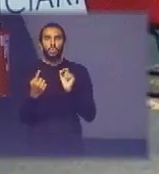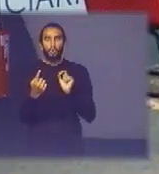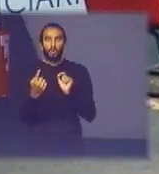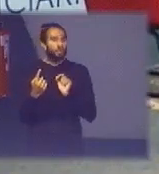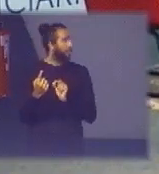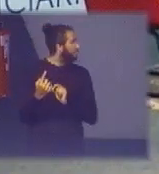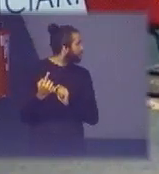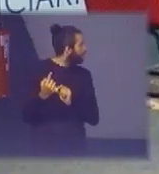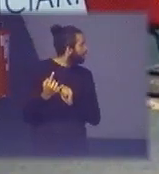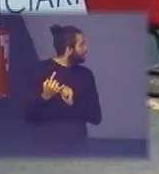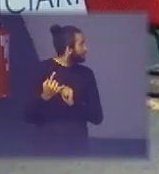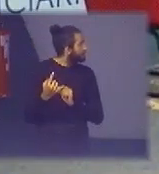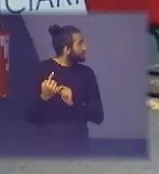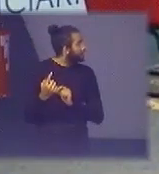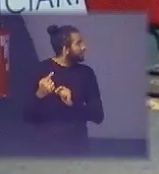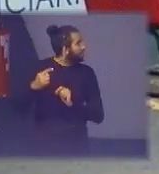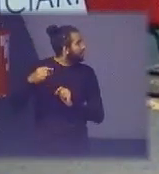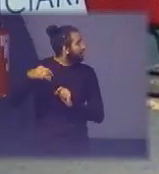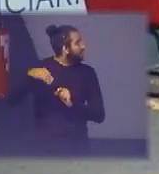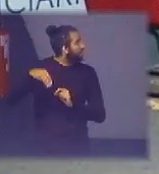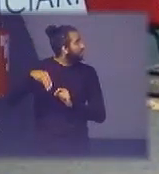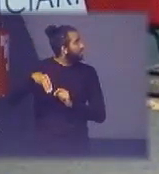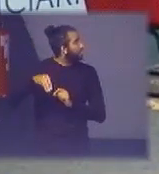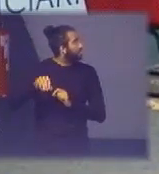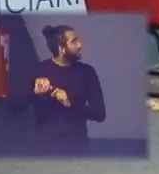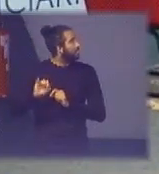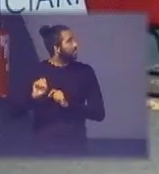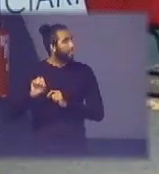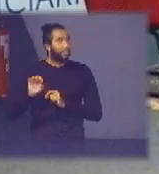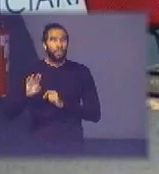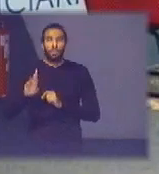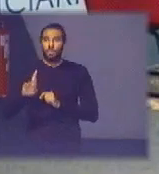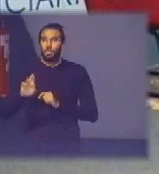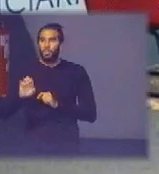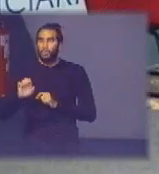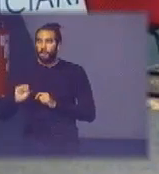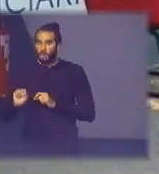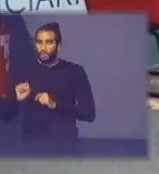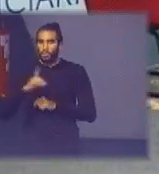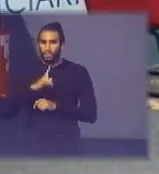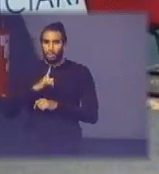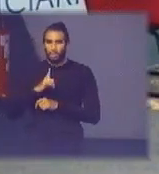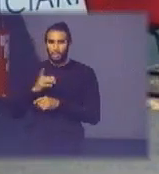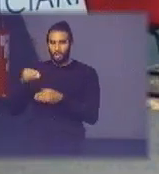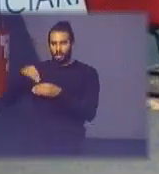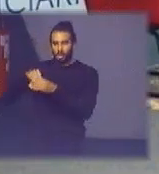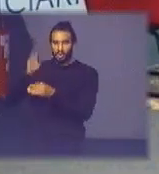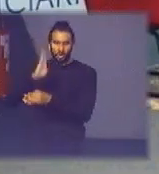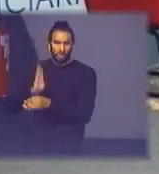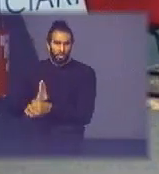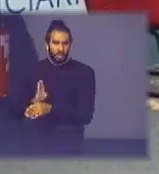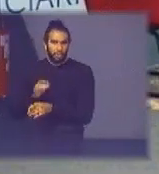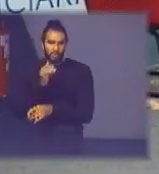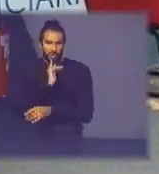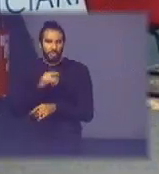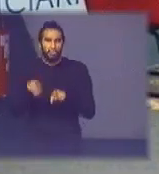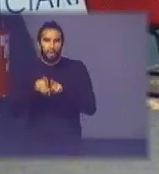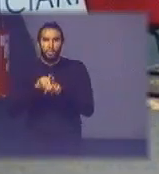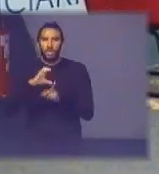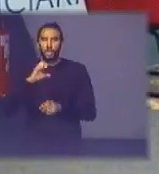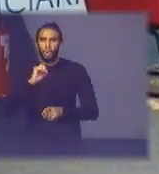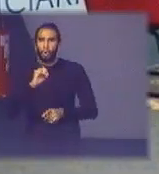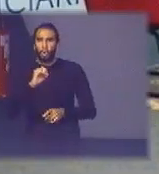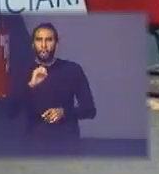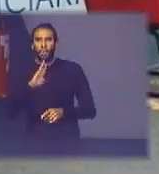nióbio 90% do nióbio reservas naturais está no país como as reservas naturais de cobre estão no Chile